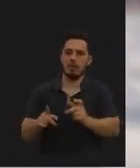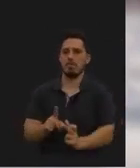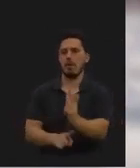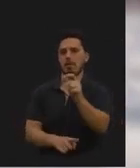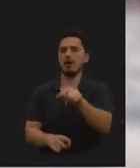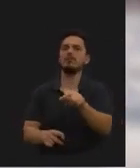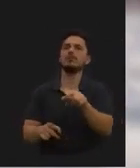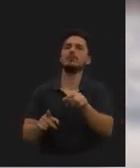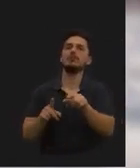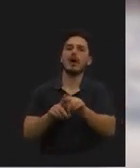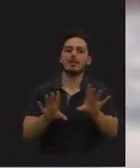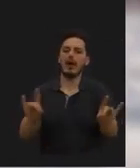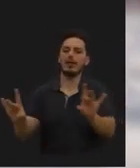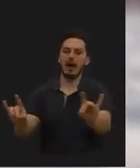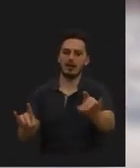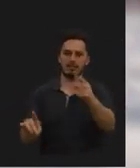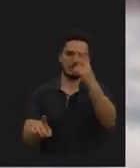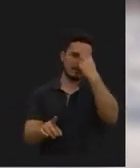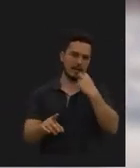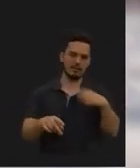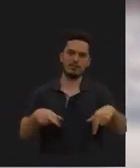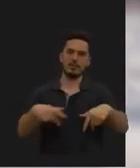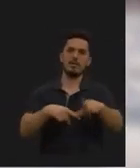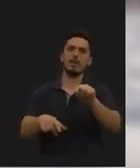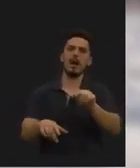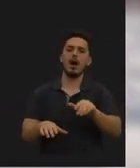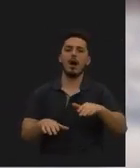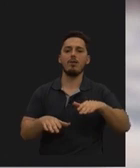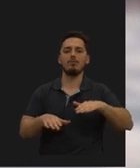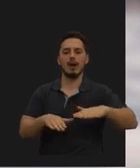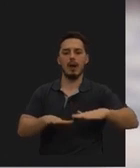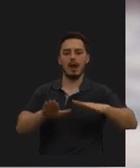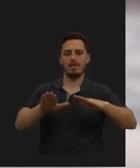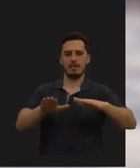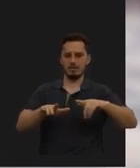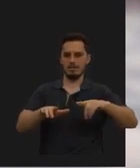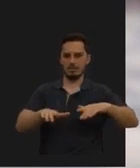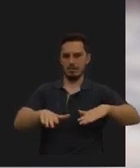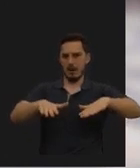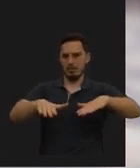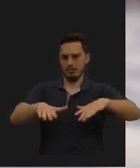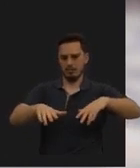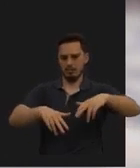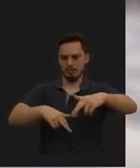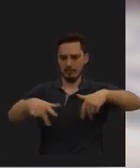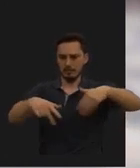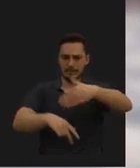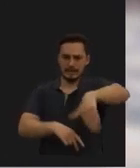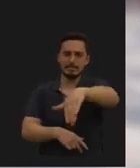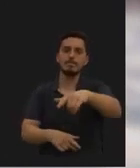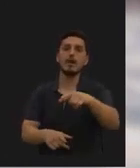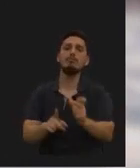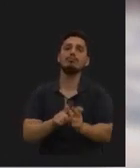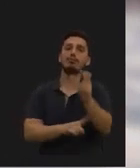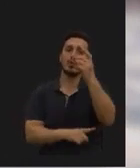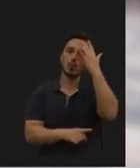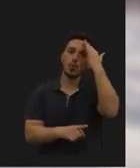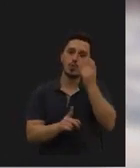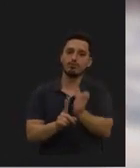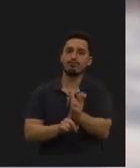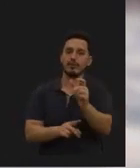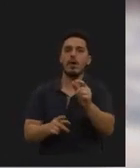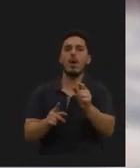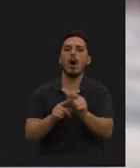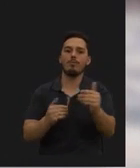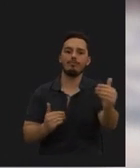pavimento tátil e ressalto zero, e passadeiras elevadas. Queria salientar aqui, com o aumento do número de passadeiras, para encurtar